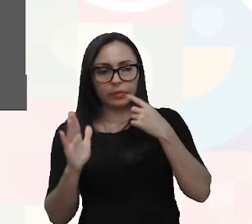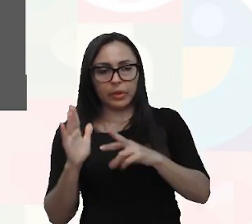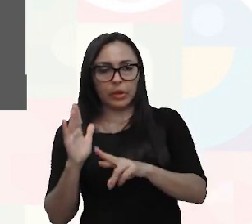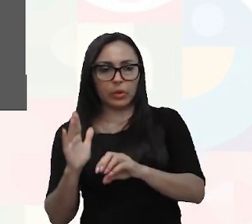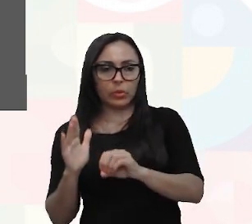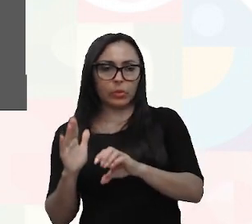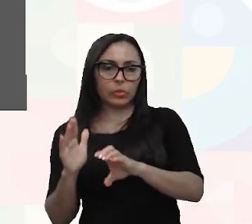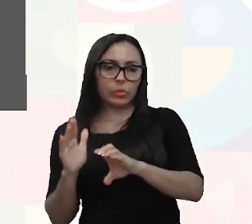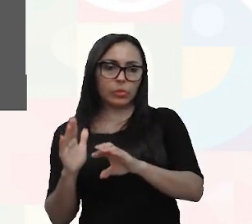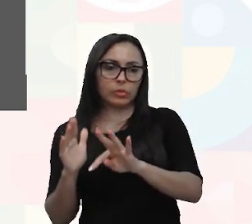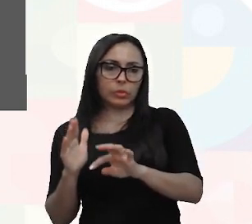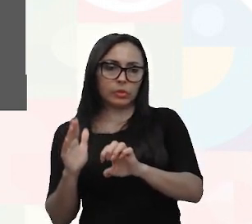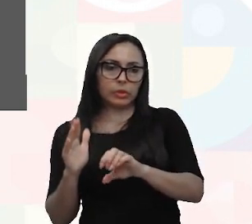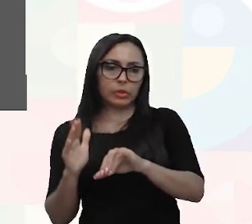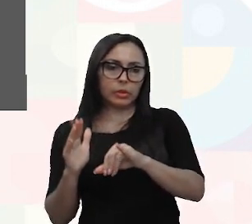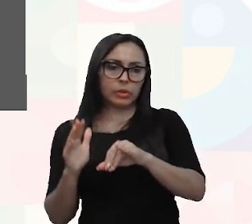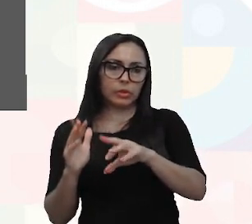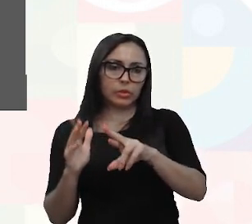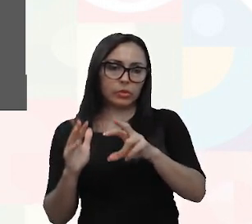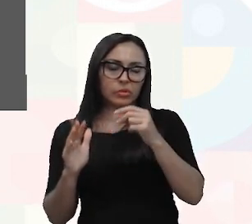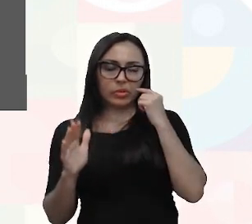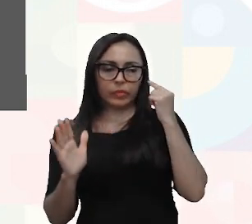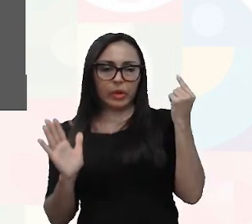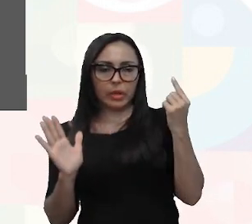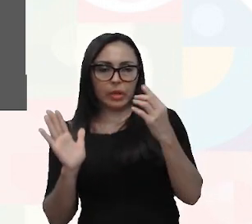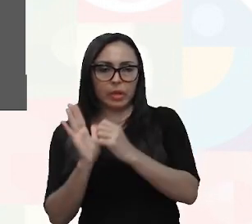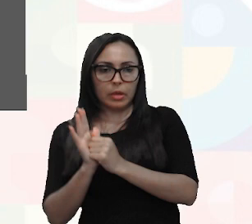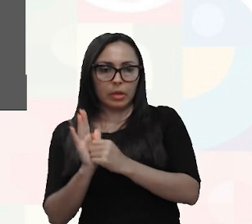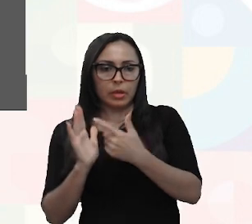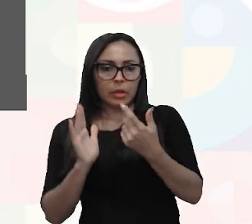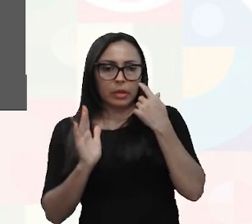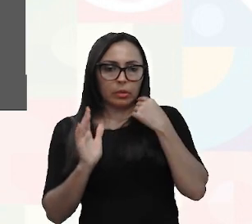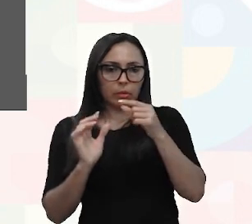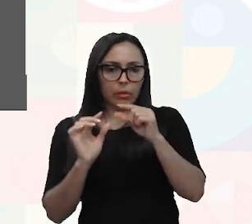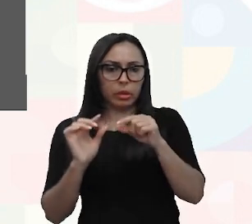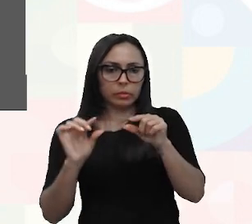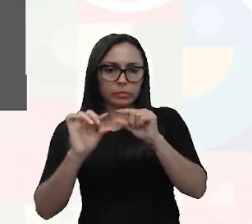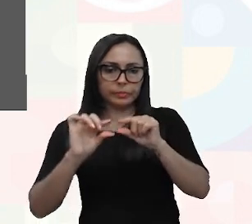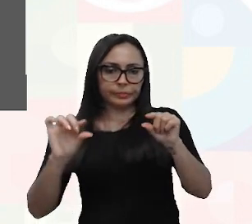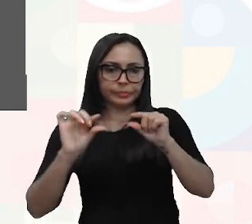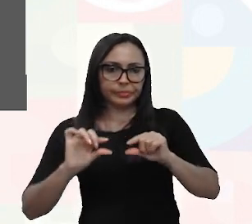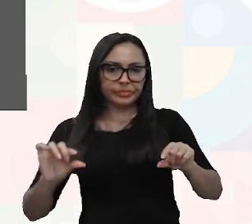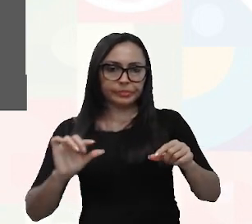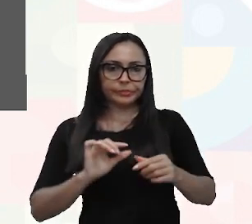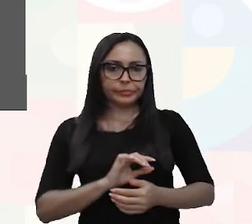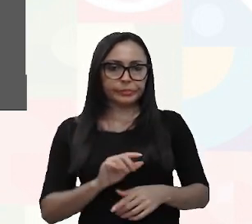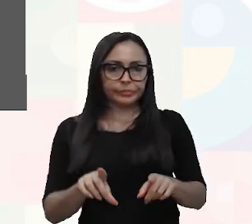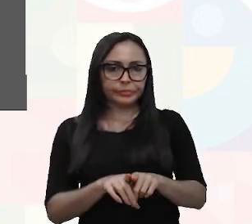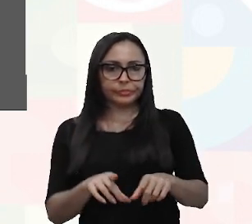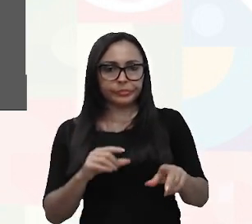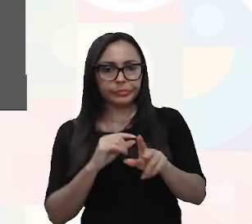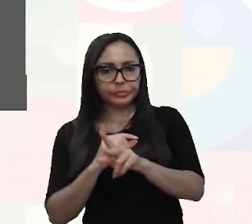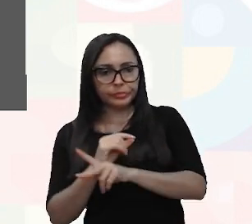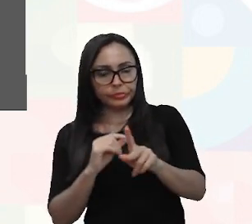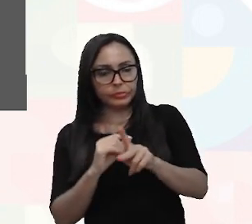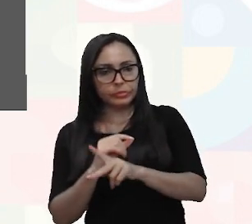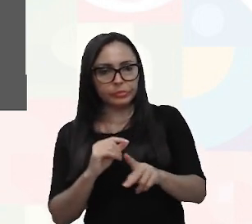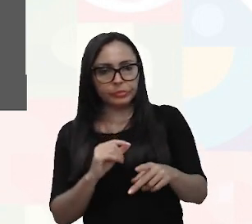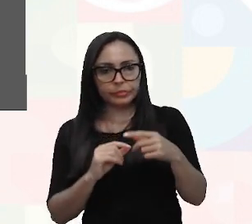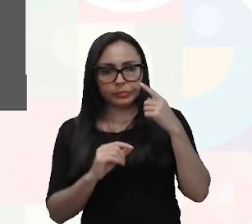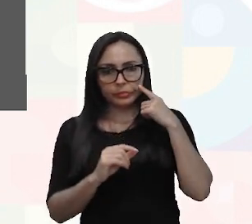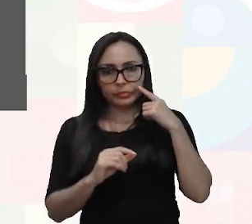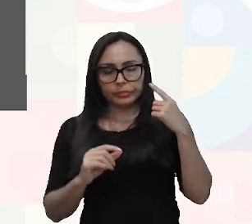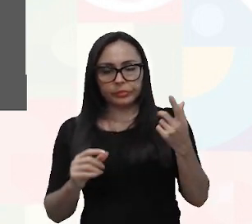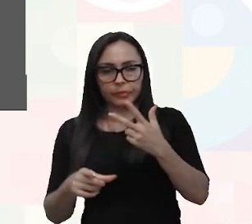e aí, ó, você já vai, ó, clicar aqui, se você quiser escrever qualquer coisa, por exemplo, professora, cena número